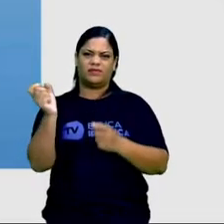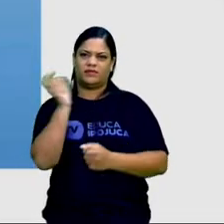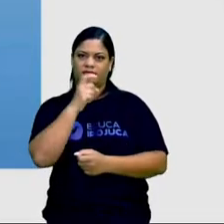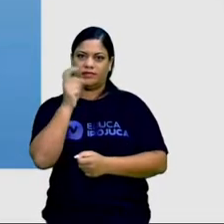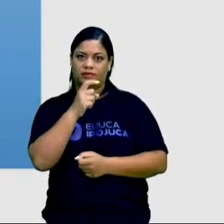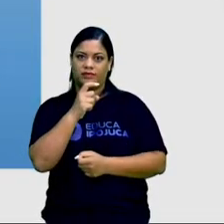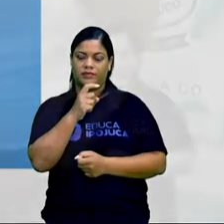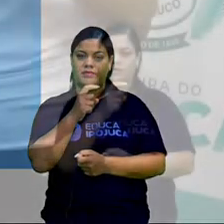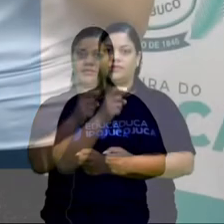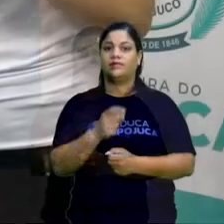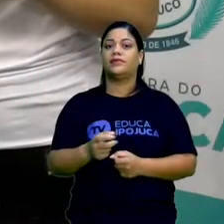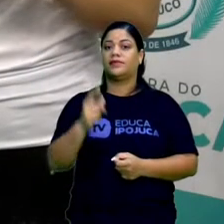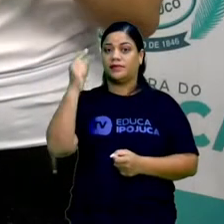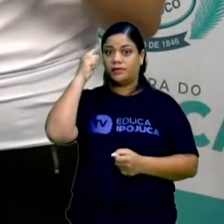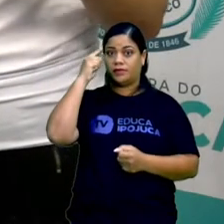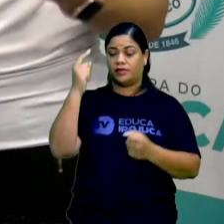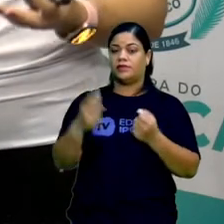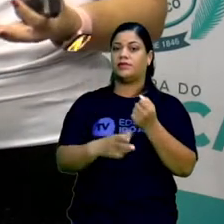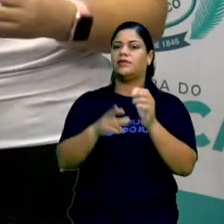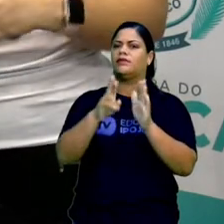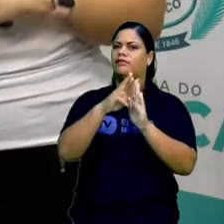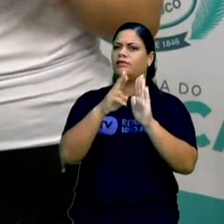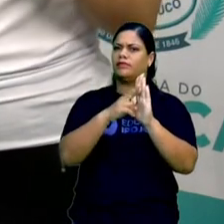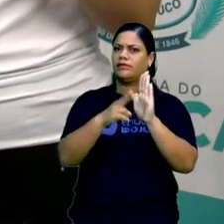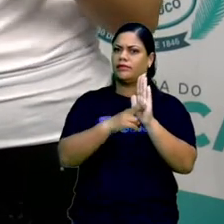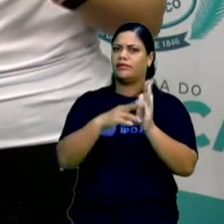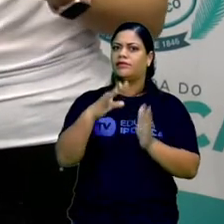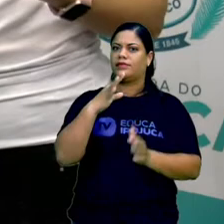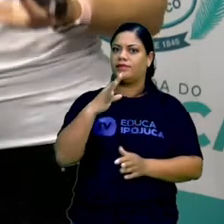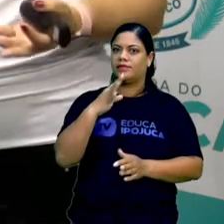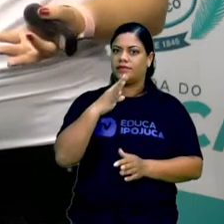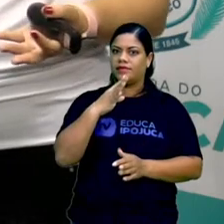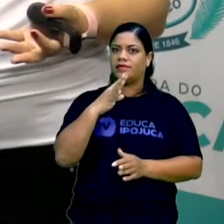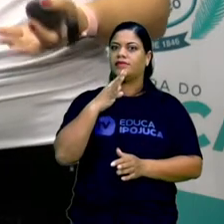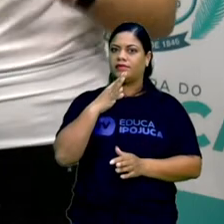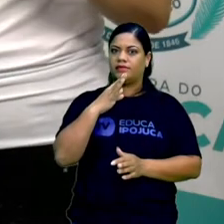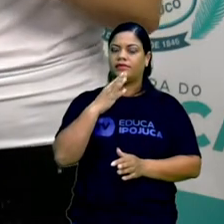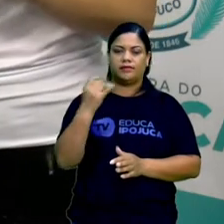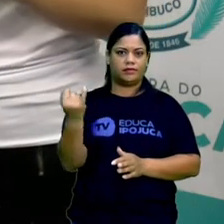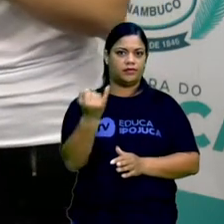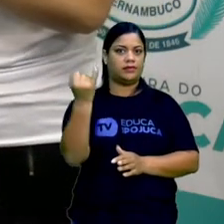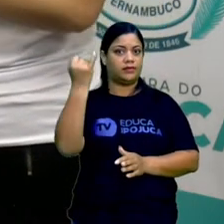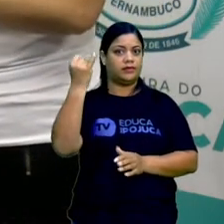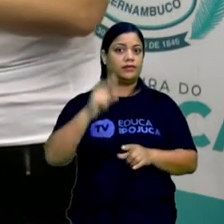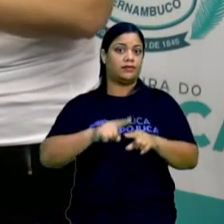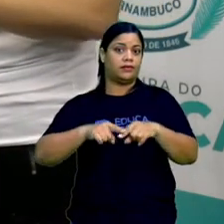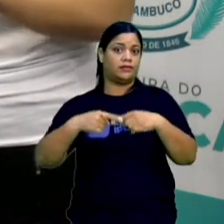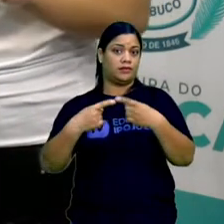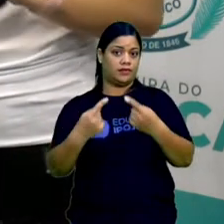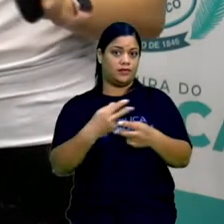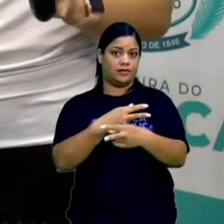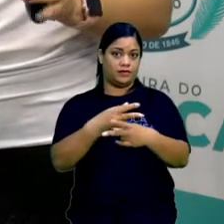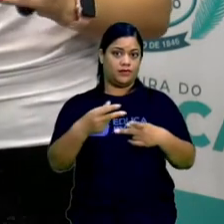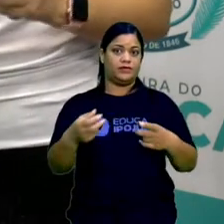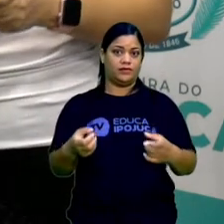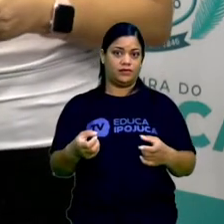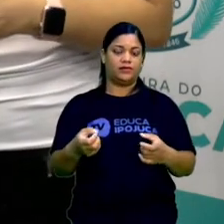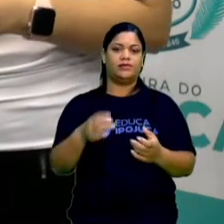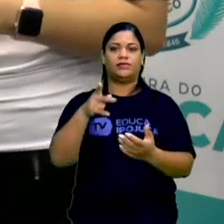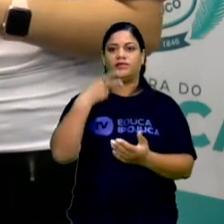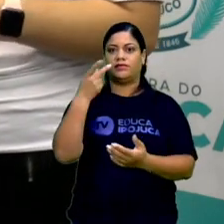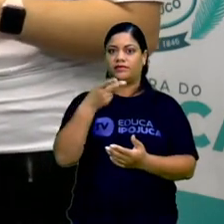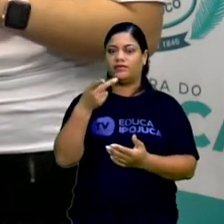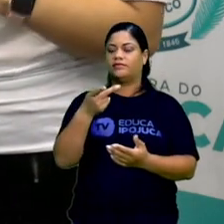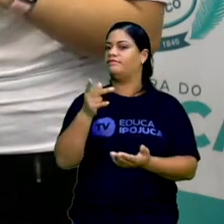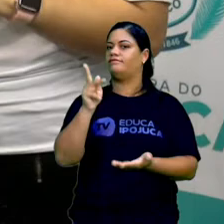conhecida. Então, a fonte, ela é conhecida, ela tem relevância na sociedade, no entanto, os dados que estão ali, eles não